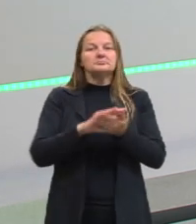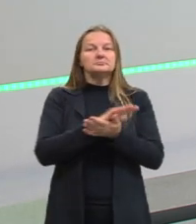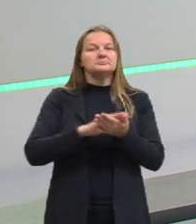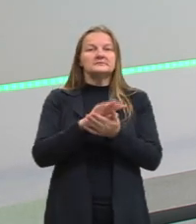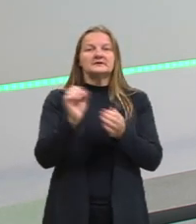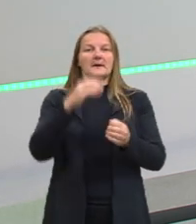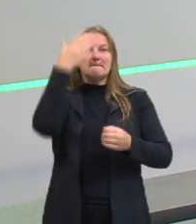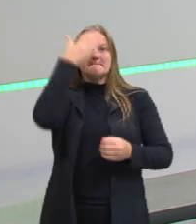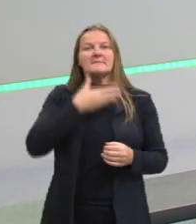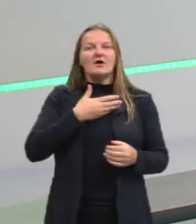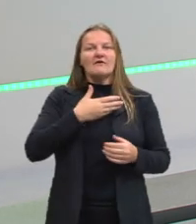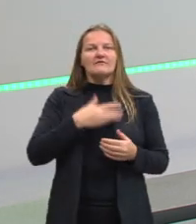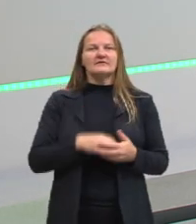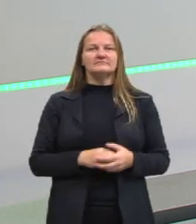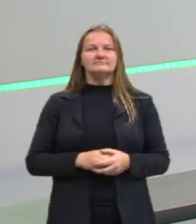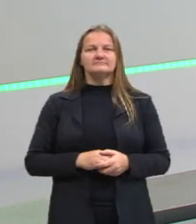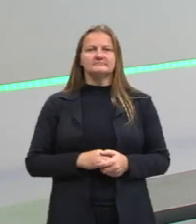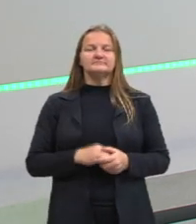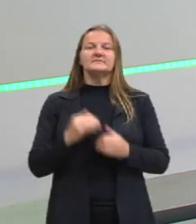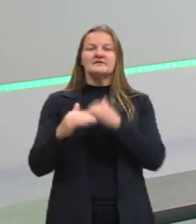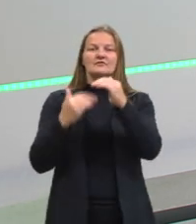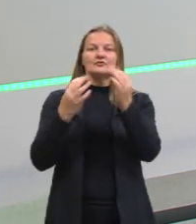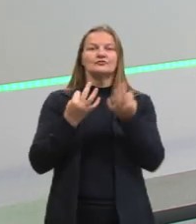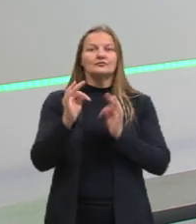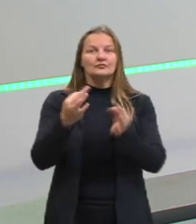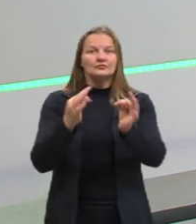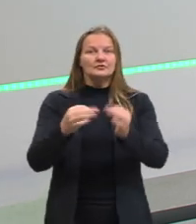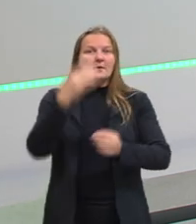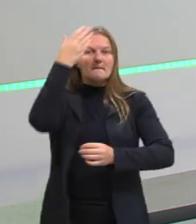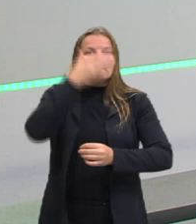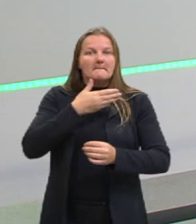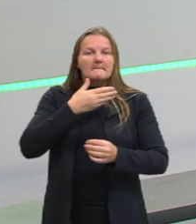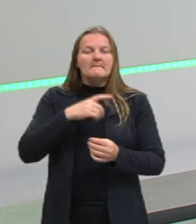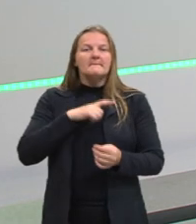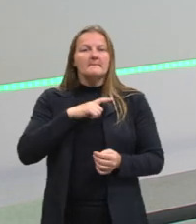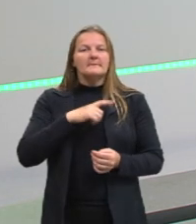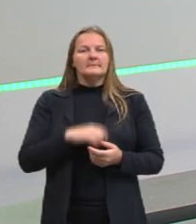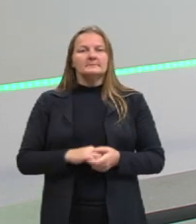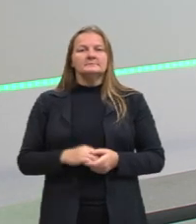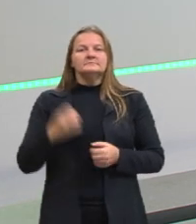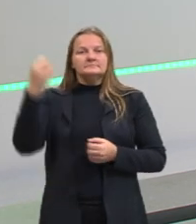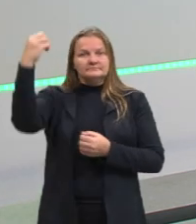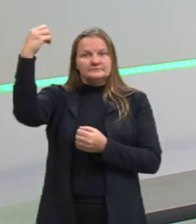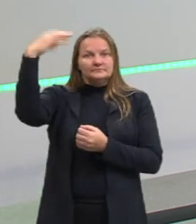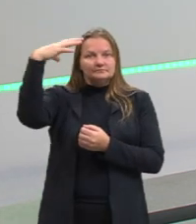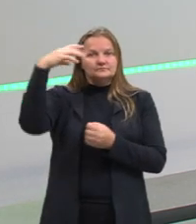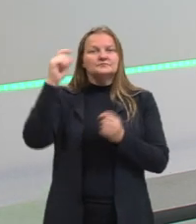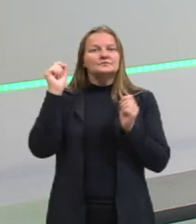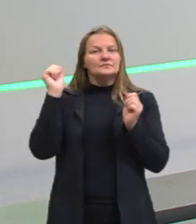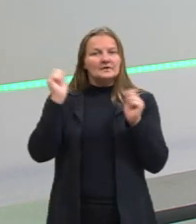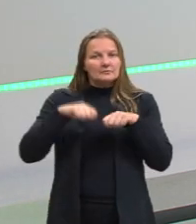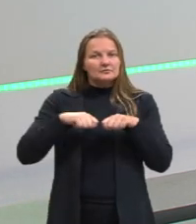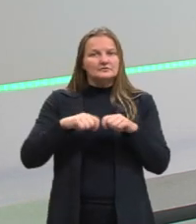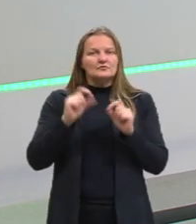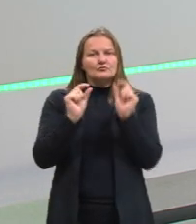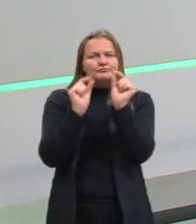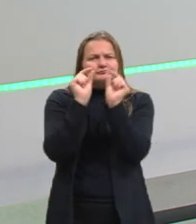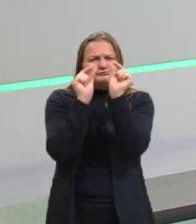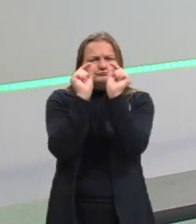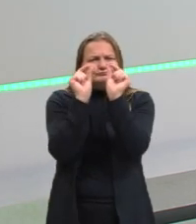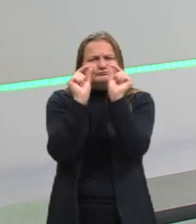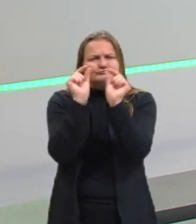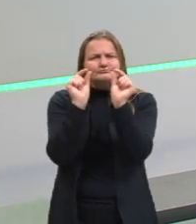provar aquilo, né? Então, com a evolução da tecnologia, conseguiram provar, né? Também que a luz pode ter um comportamento de partícula,